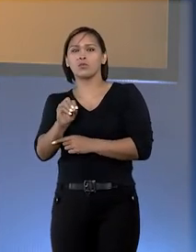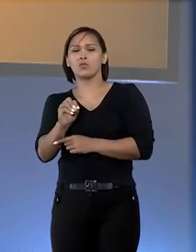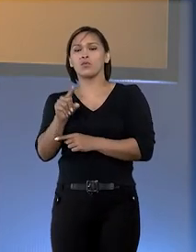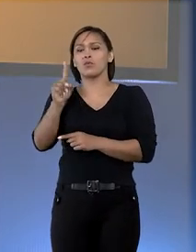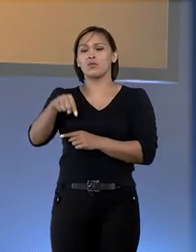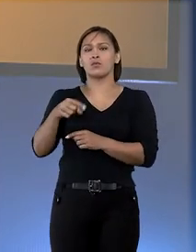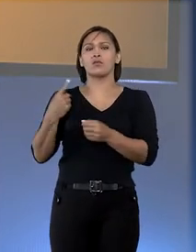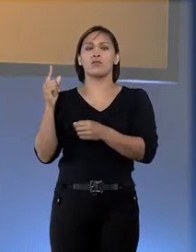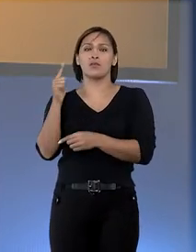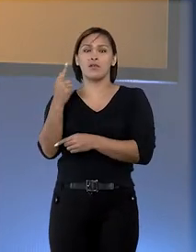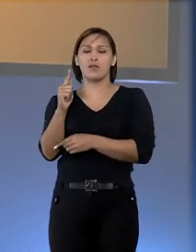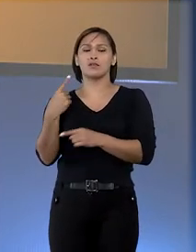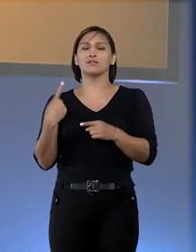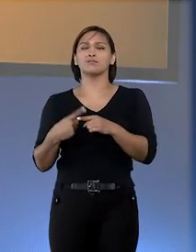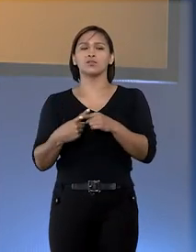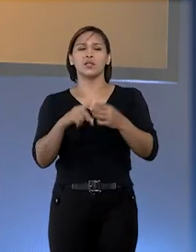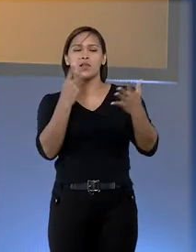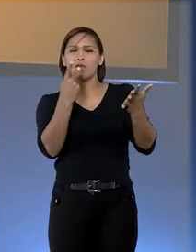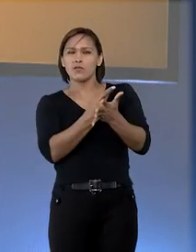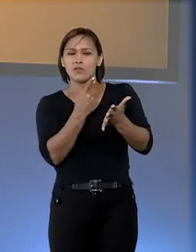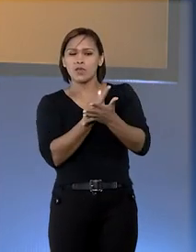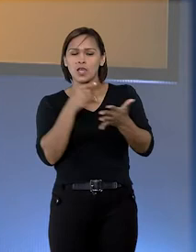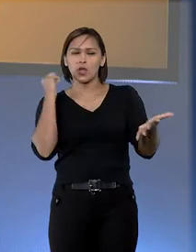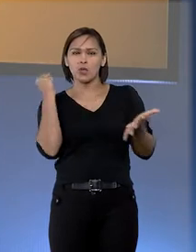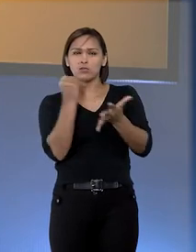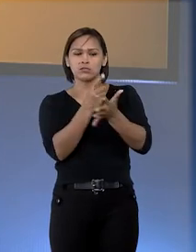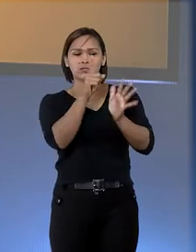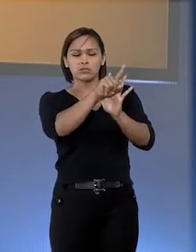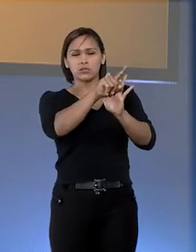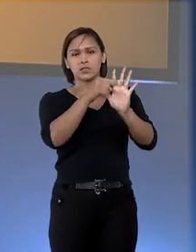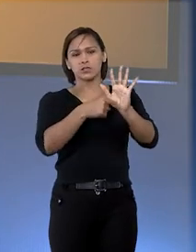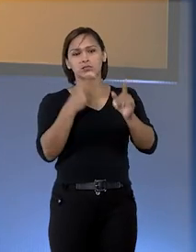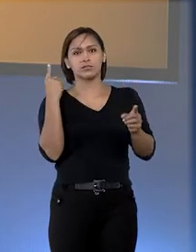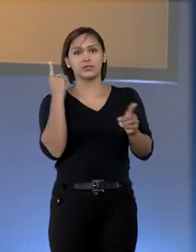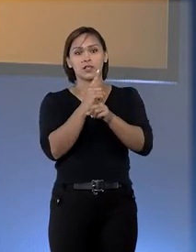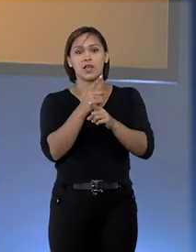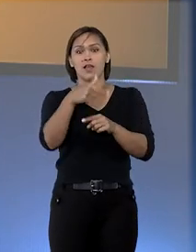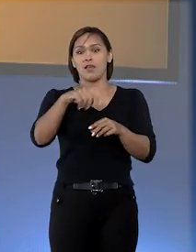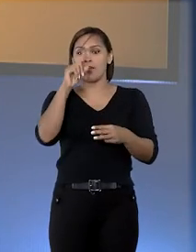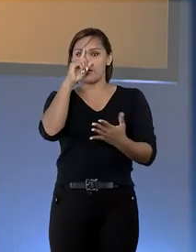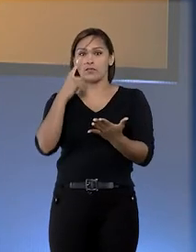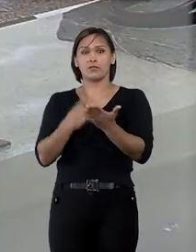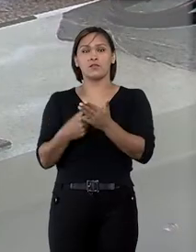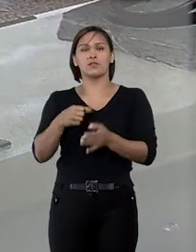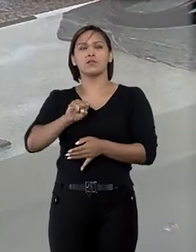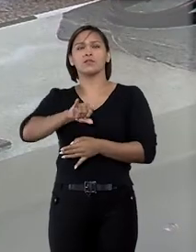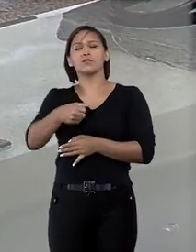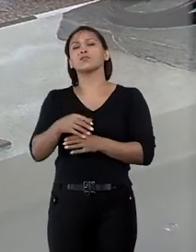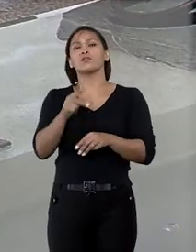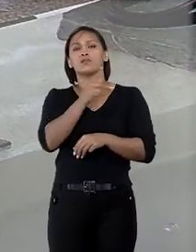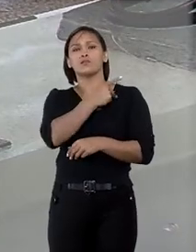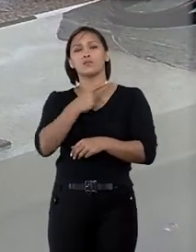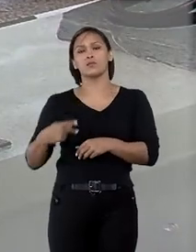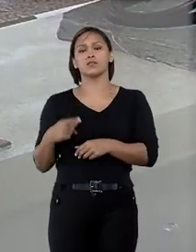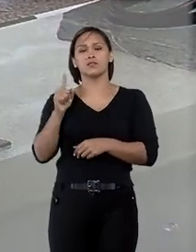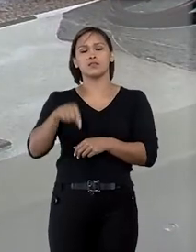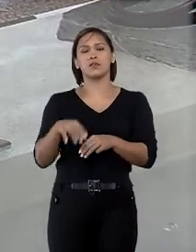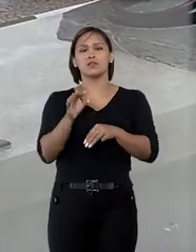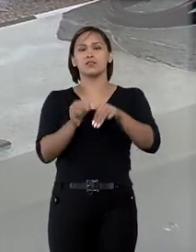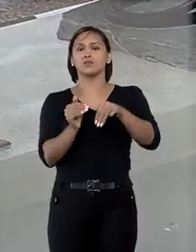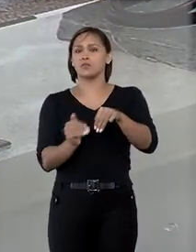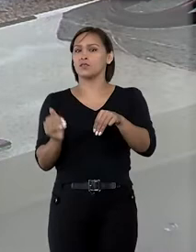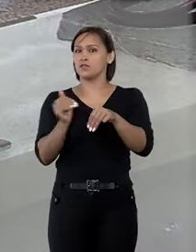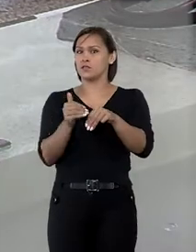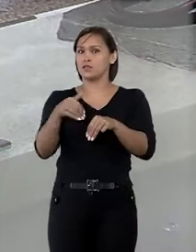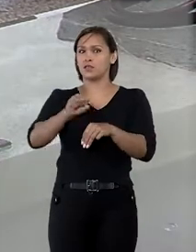município de Goiás, por supostas irregularidades. A decisão é do presidente do Tribunal. O presidente do STJ, ministro